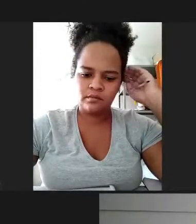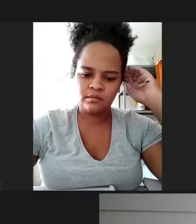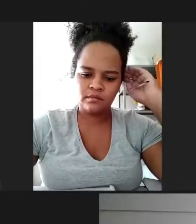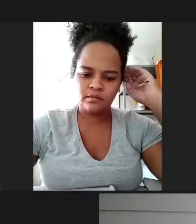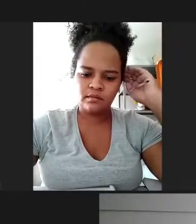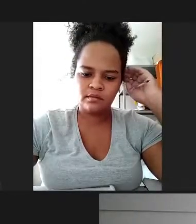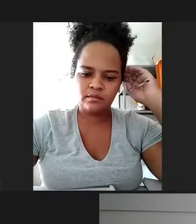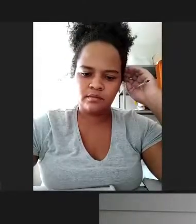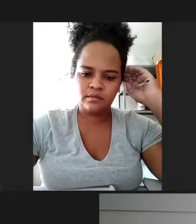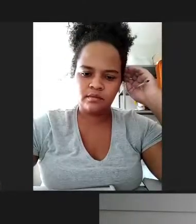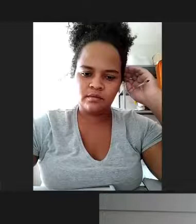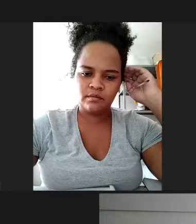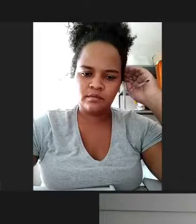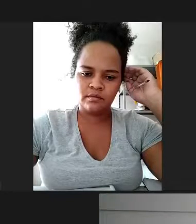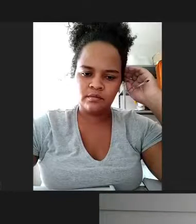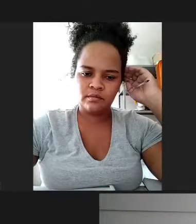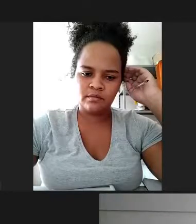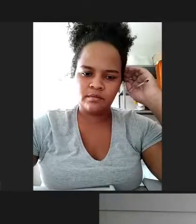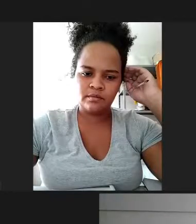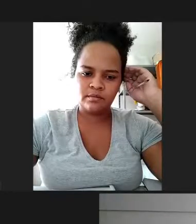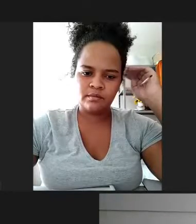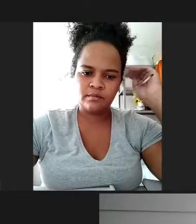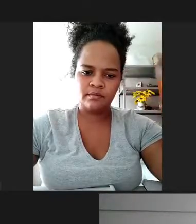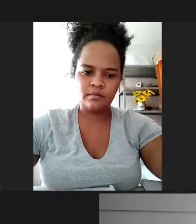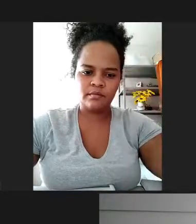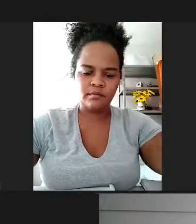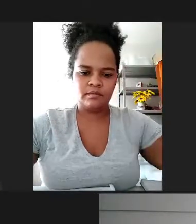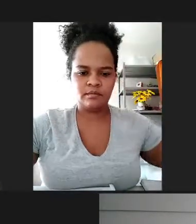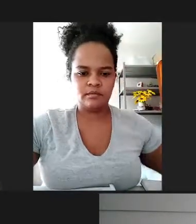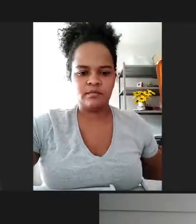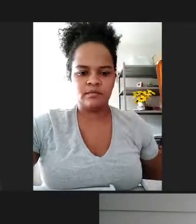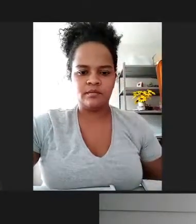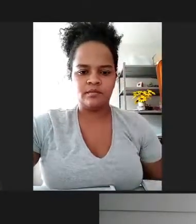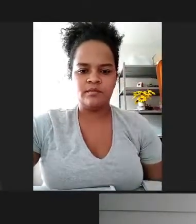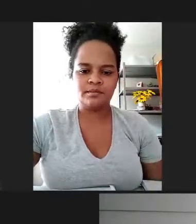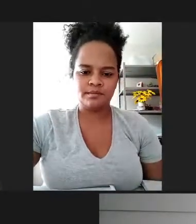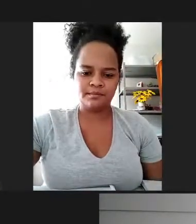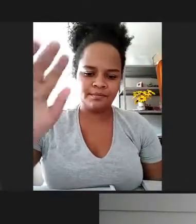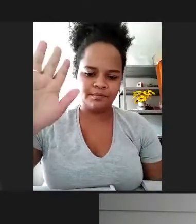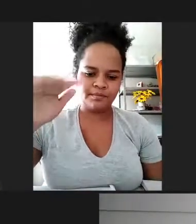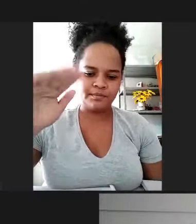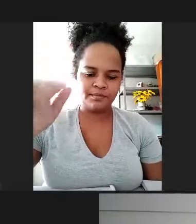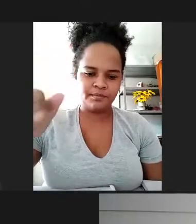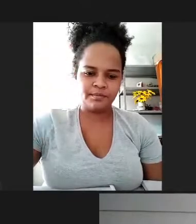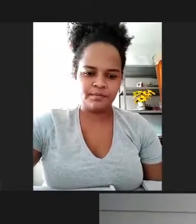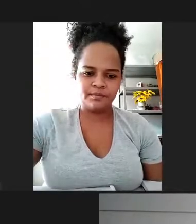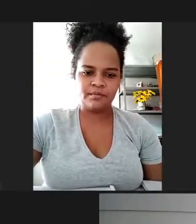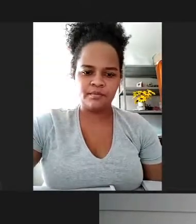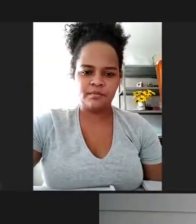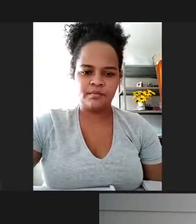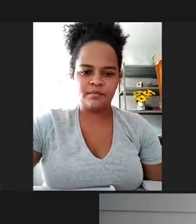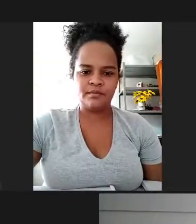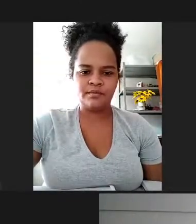Boa tarde, senhor presidente, nobres vereadores, vereadora Thaís, vereador Rubinho, que estão em remoto hoje